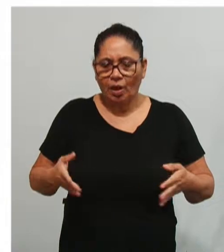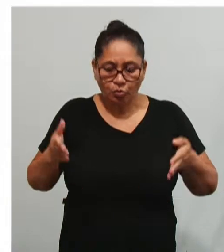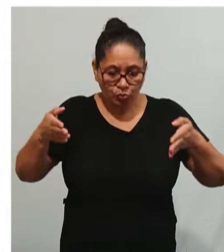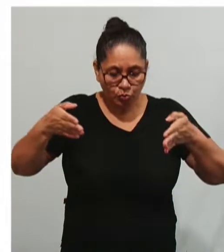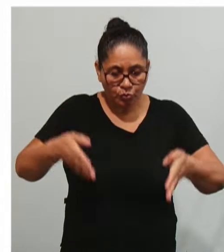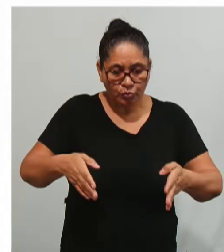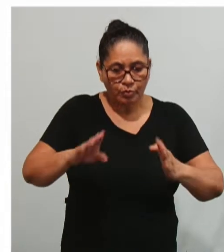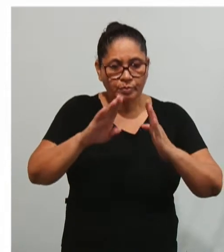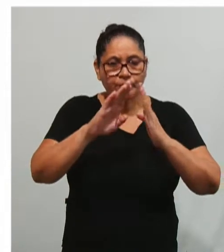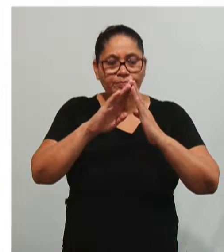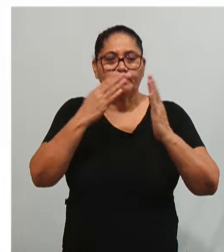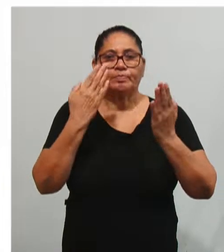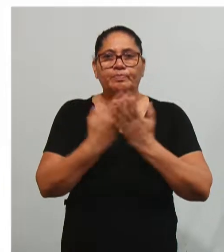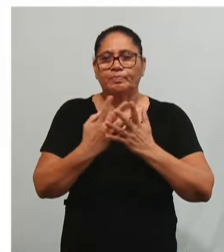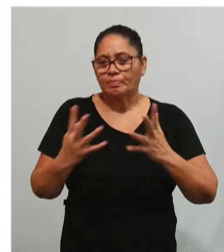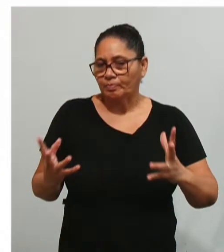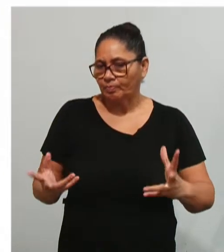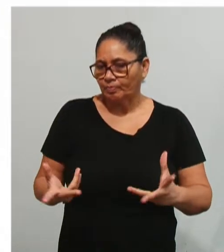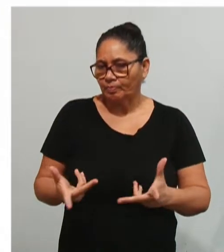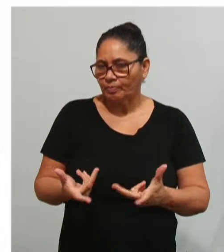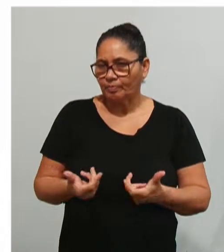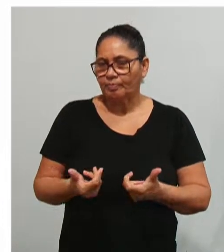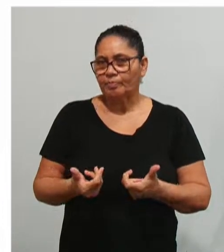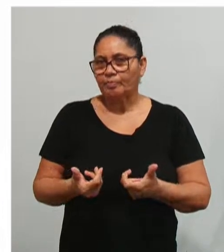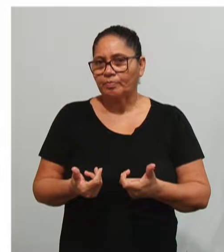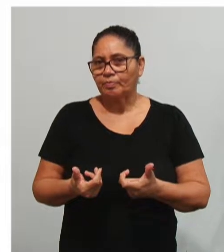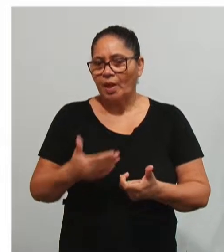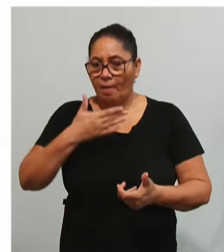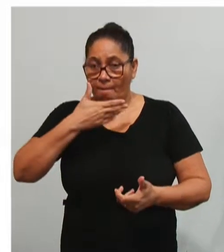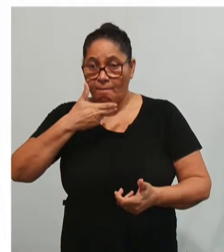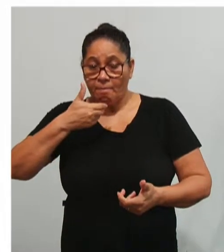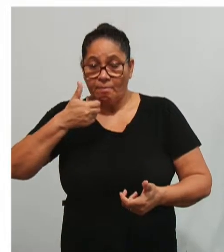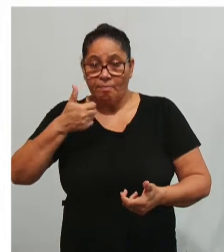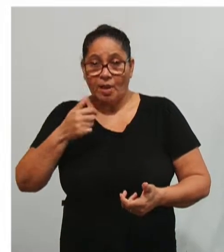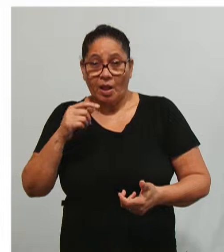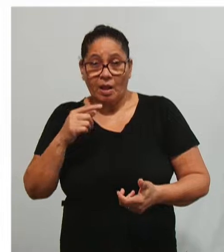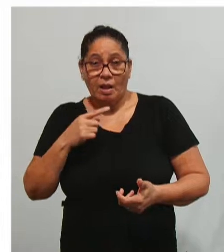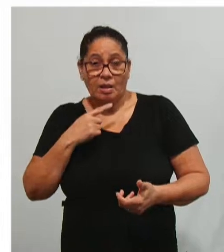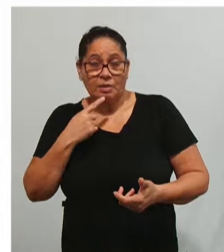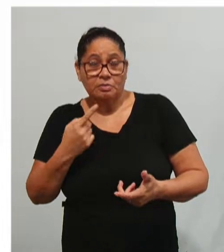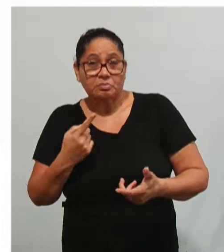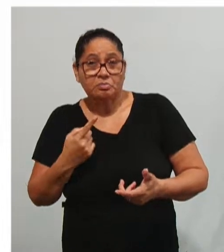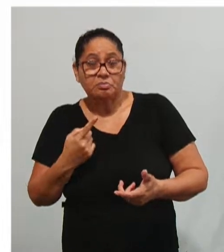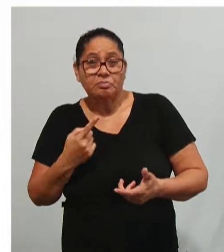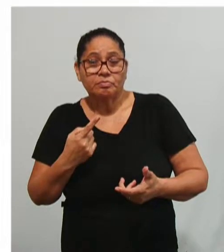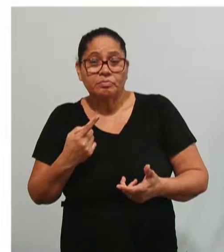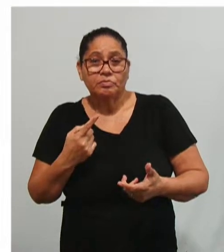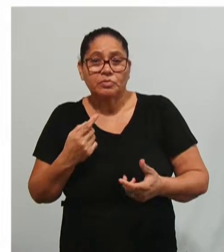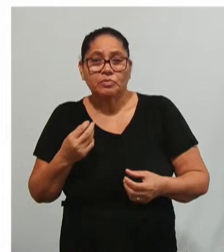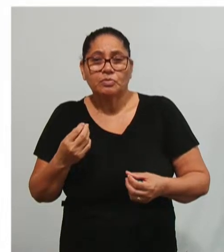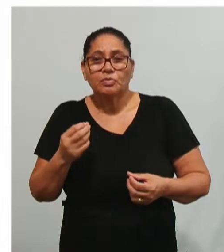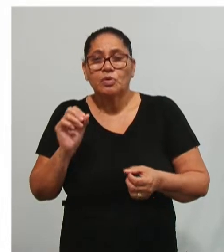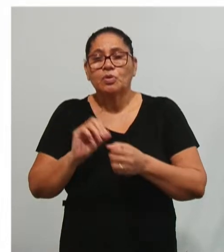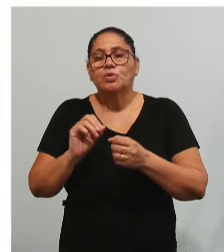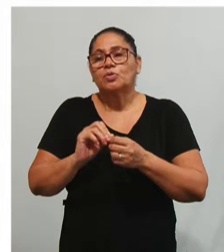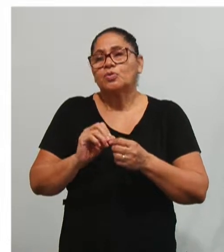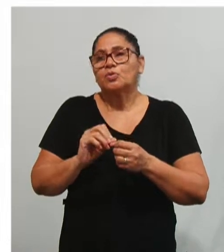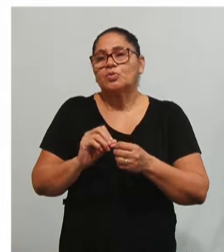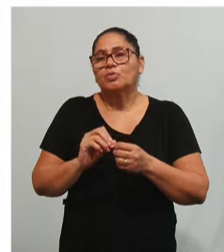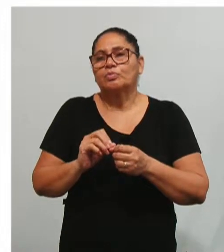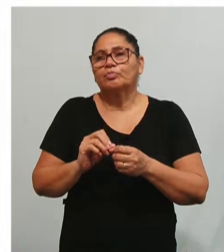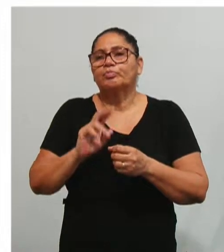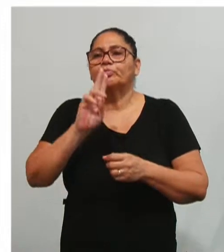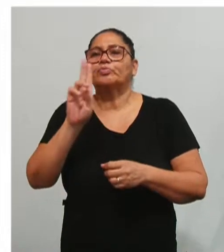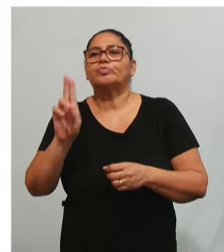uma escola de qualidade, visa, sem dúvida, a uniformidade, a conformidade, adequação ao uso.